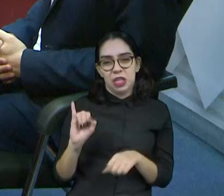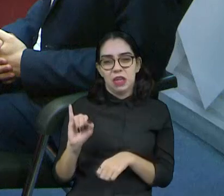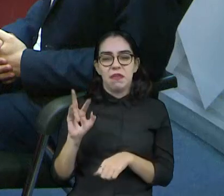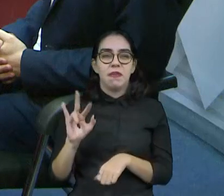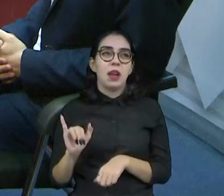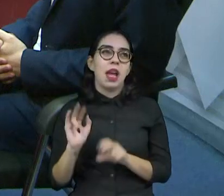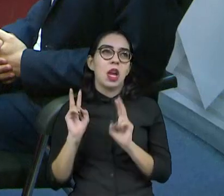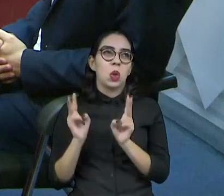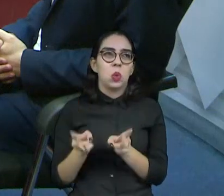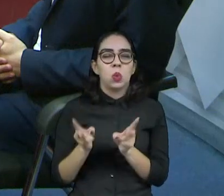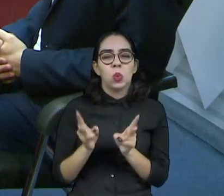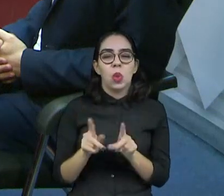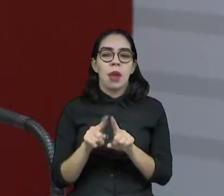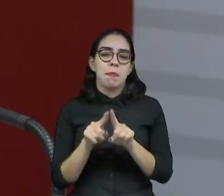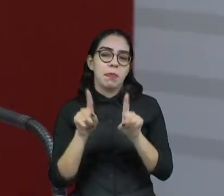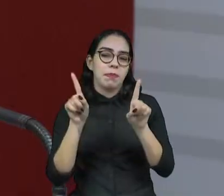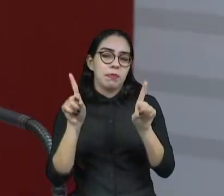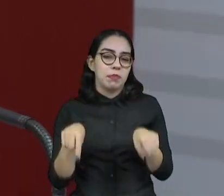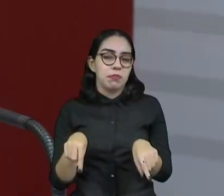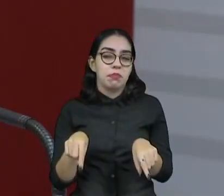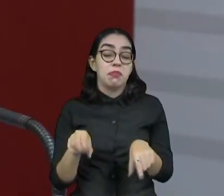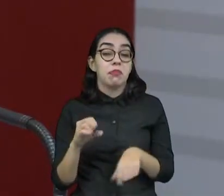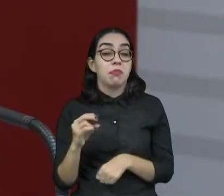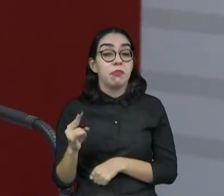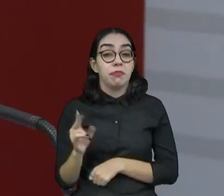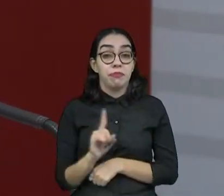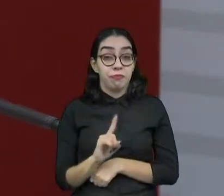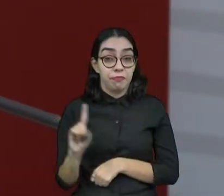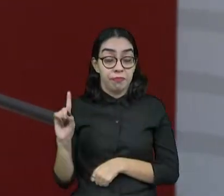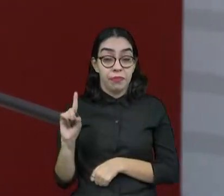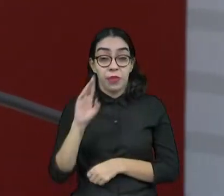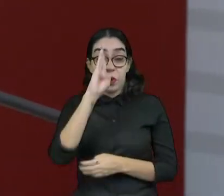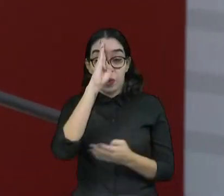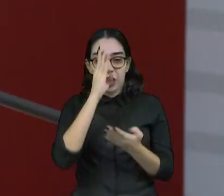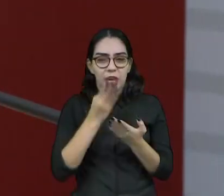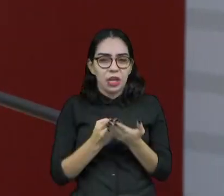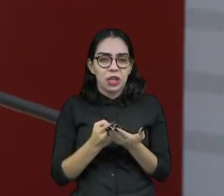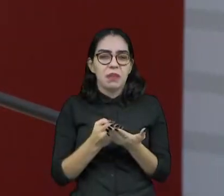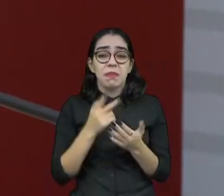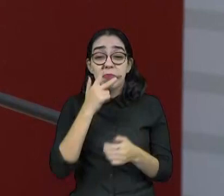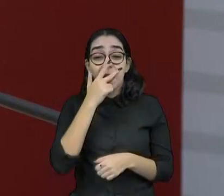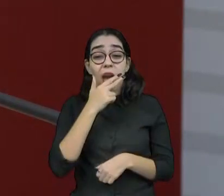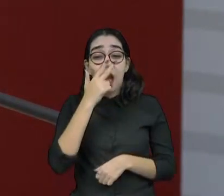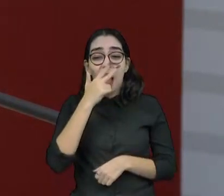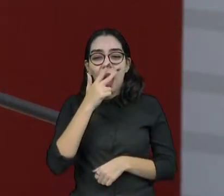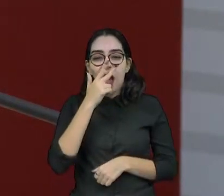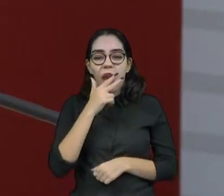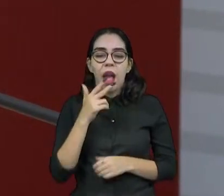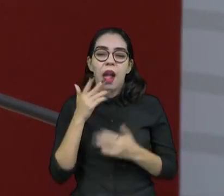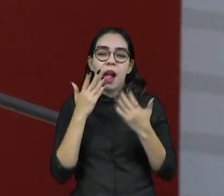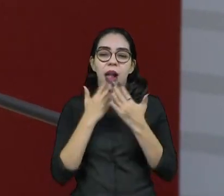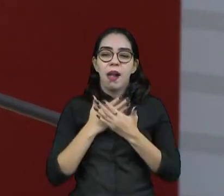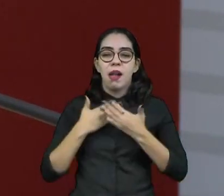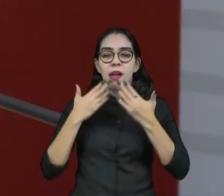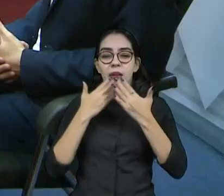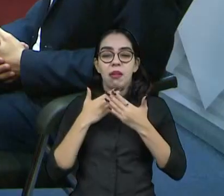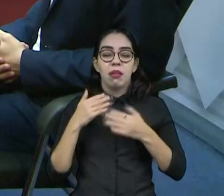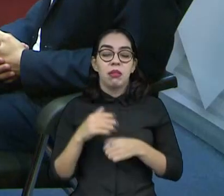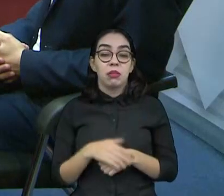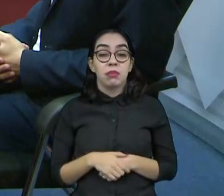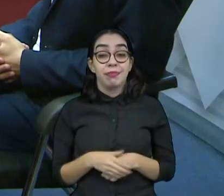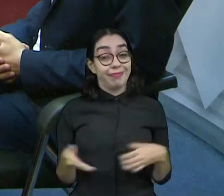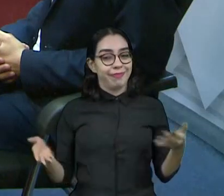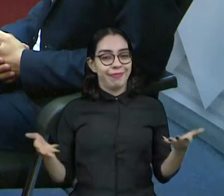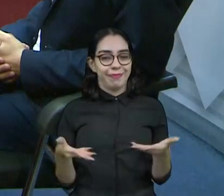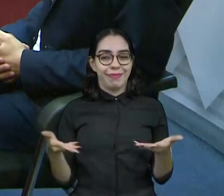com esse projeto? Será que? Porque acho que é muito momentâneo. Não, agora, a necessidade